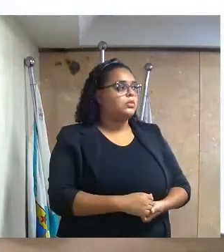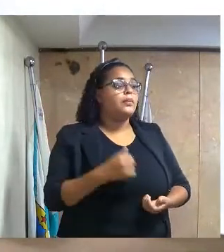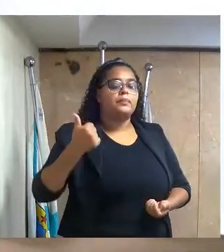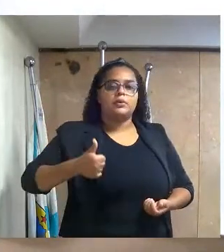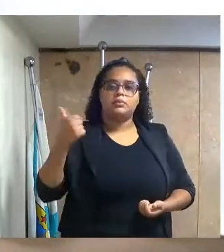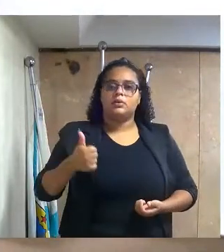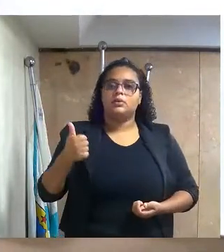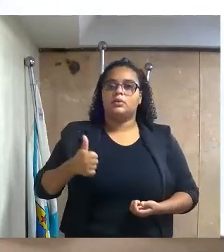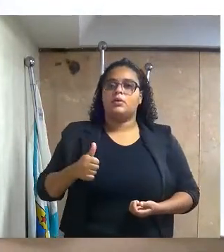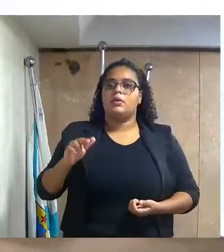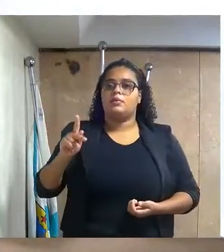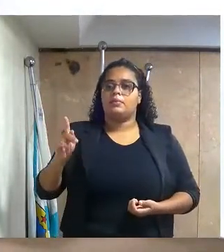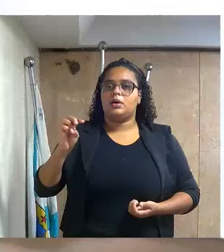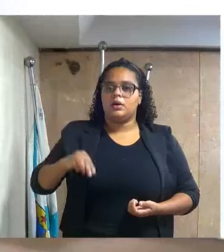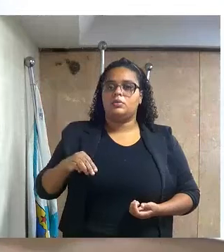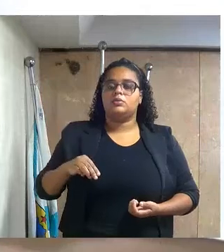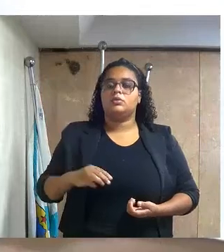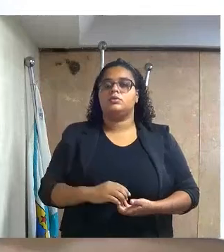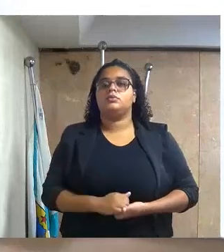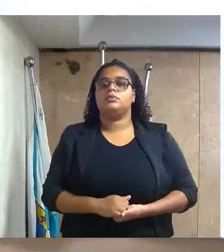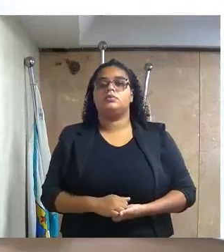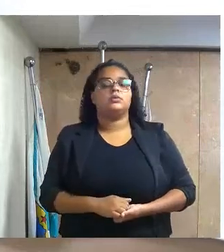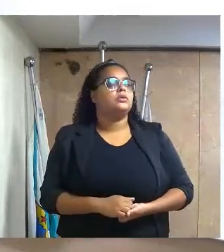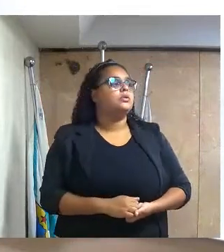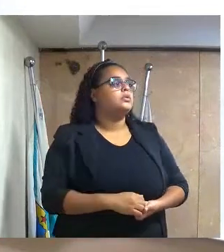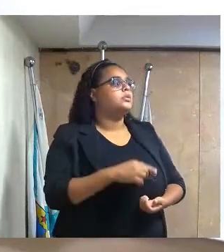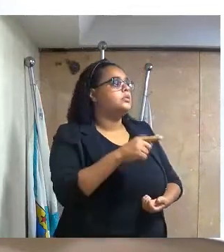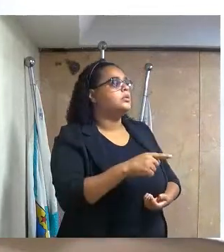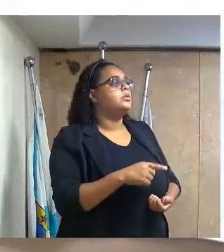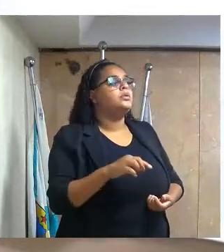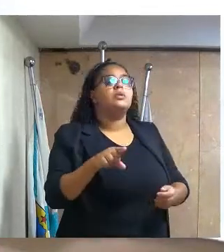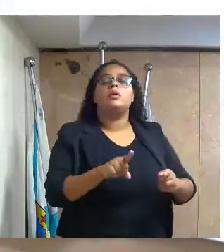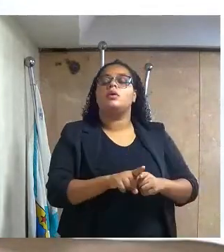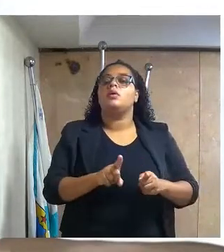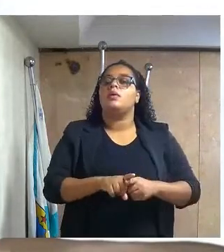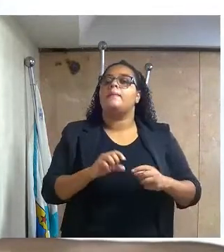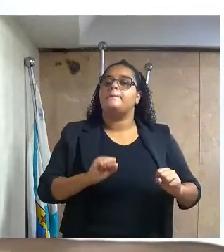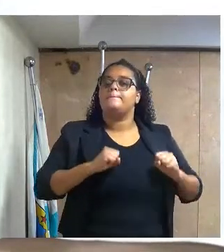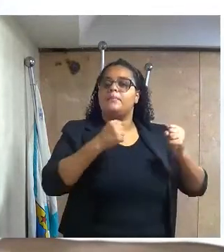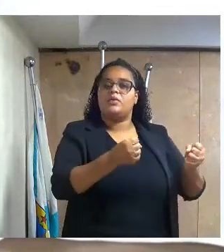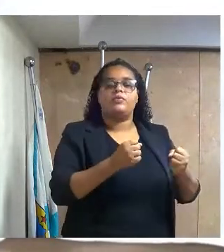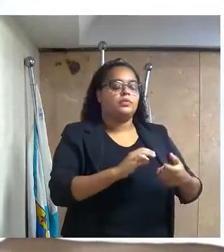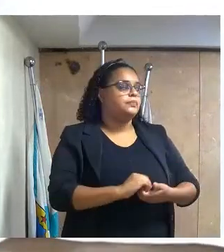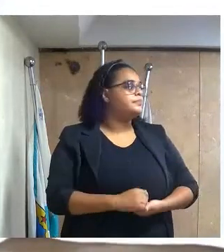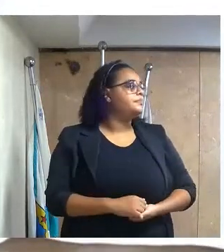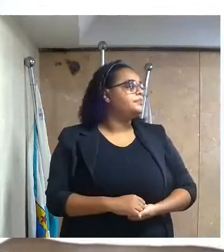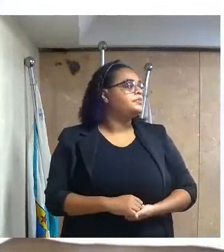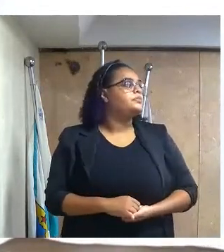sargento PM, Sérgio Xavier da Silva, a medalha Bravura Duque Caxiense.